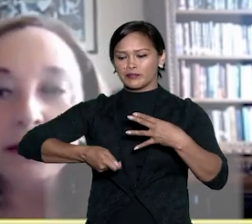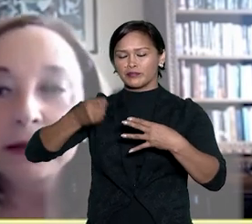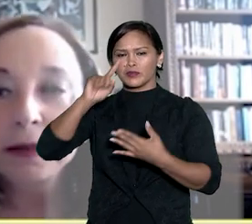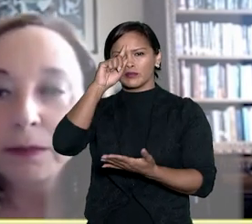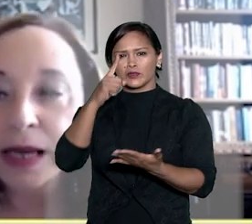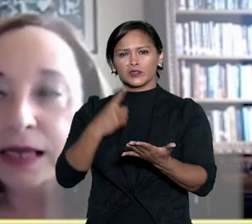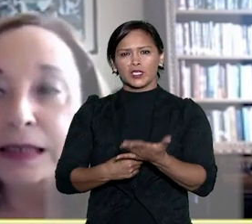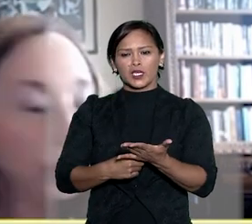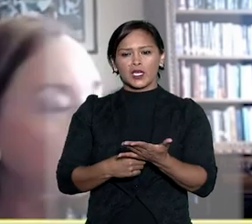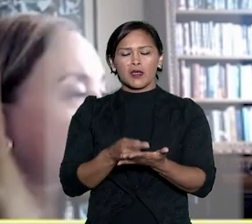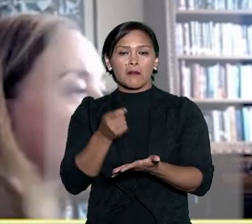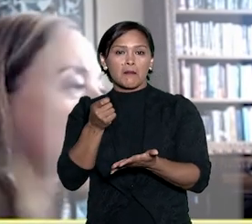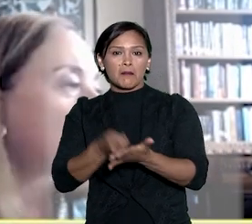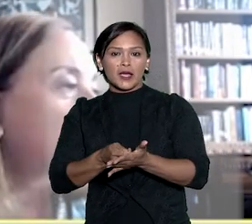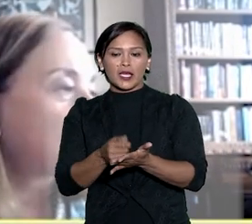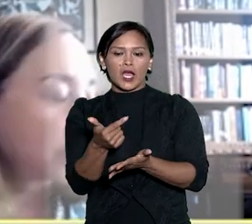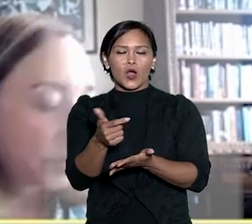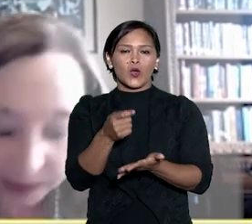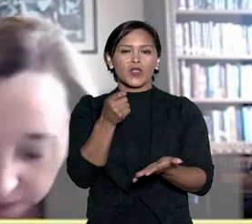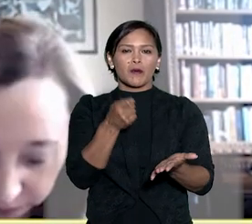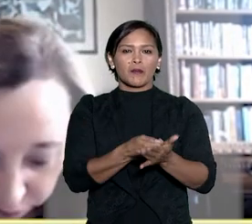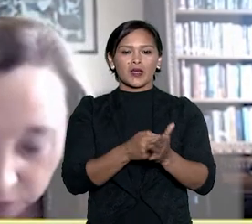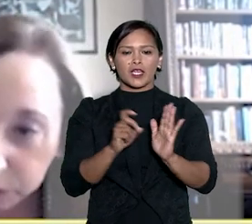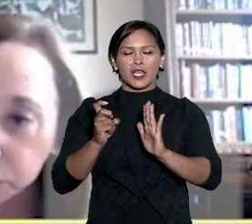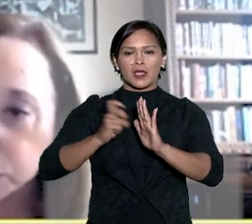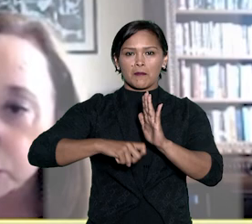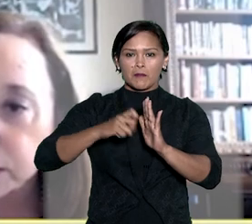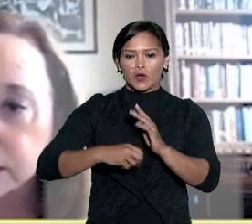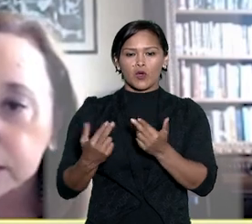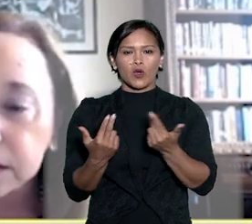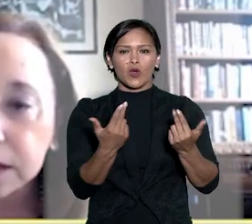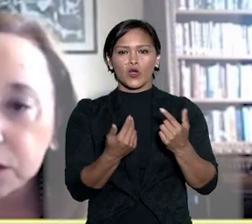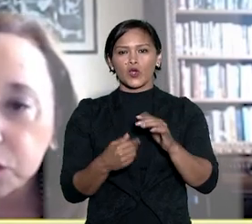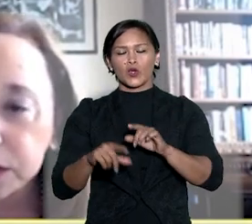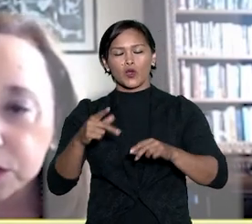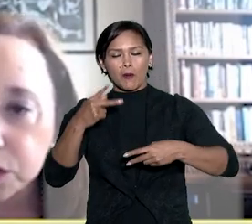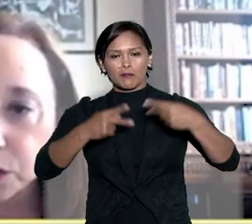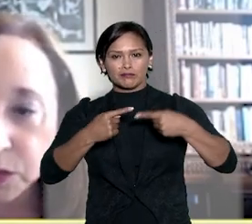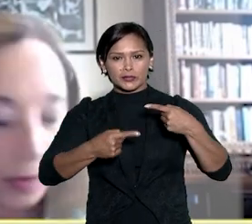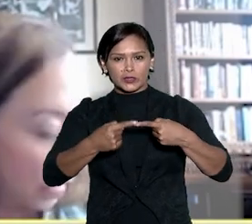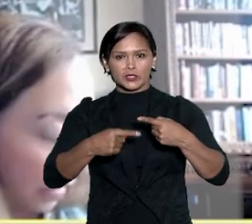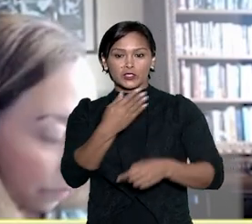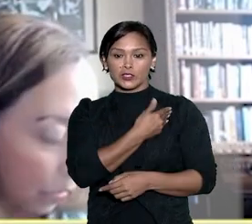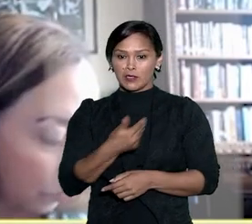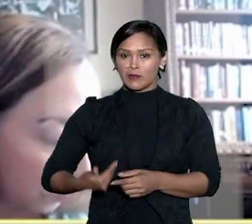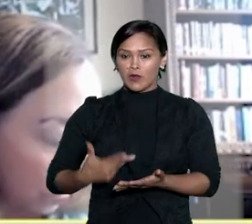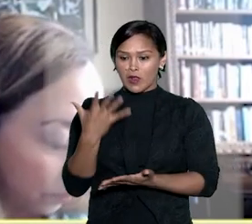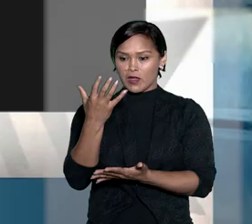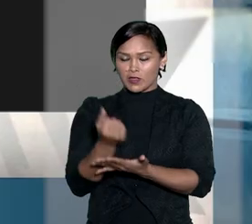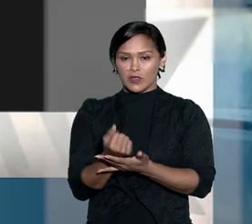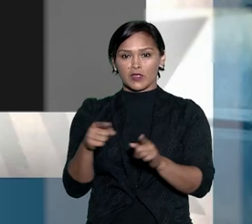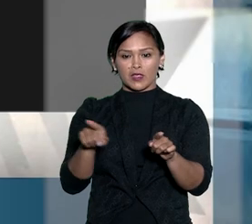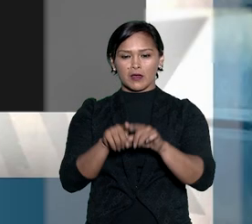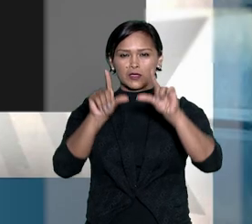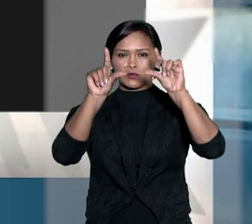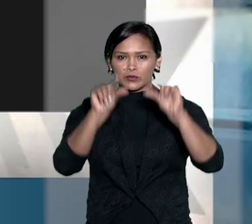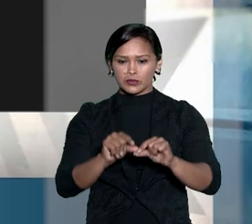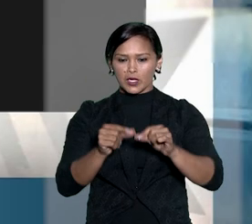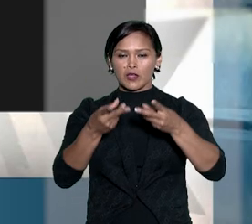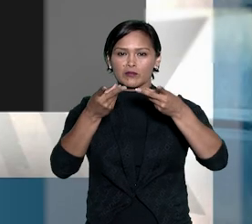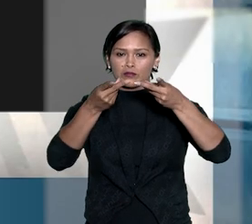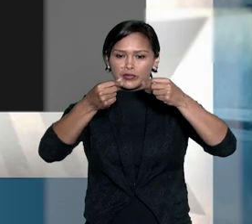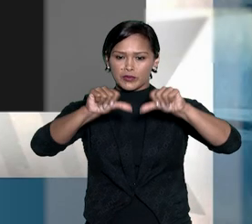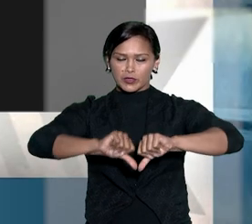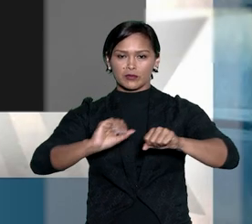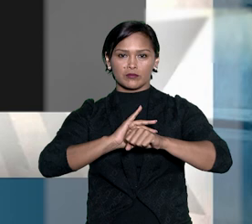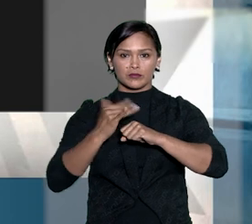juiz decidir quem deve ou não pagar impostos, ou mesmo quais políticas públicas devem ser adotadas para amenizar